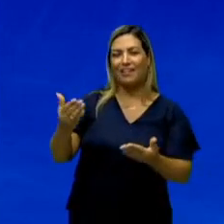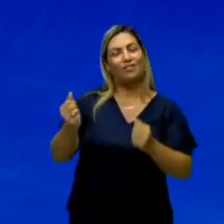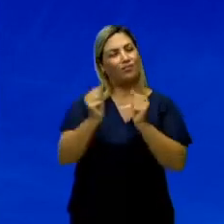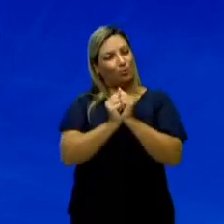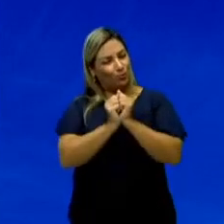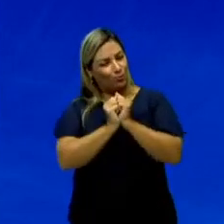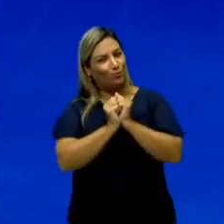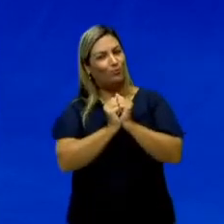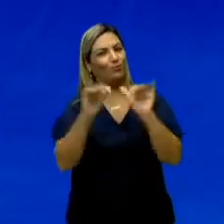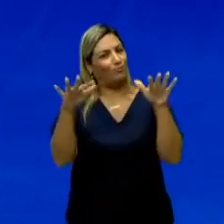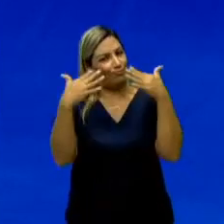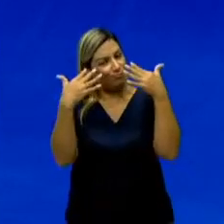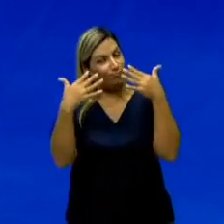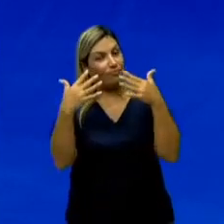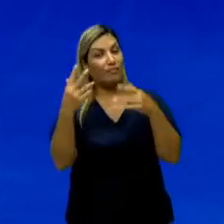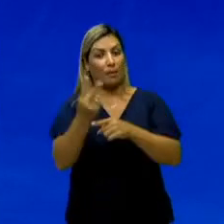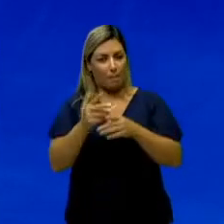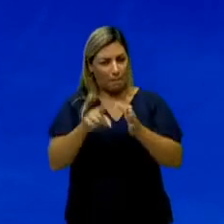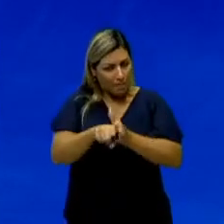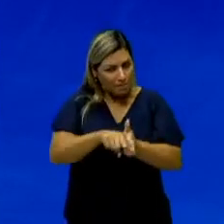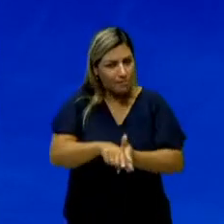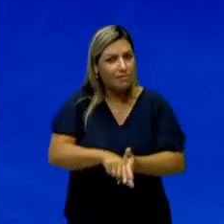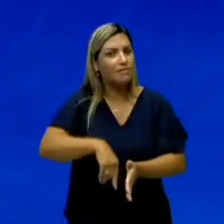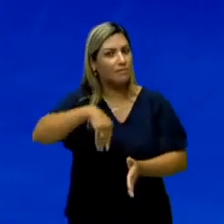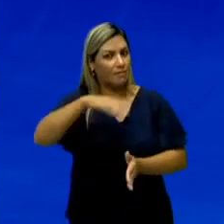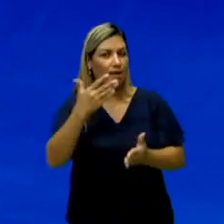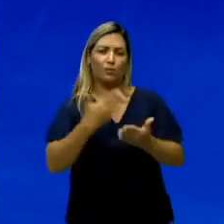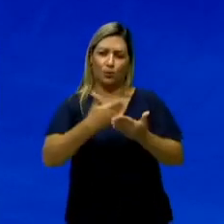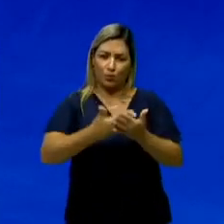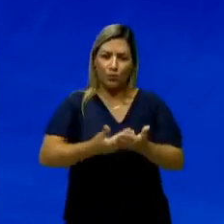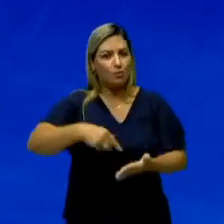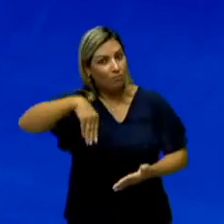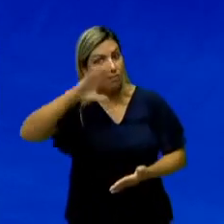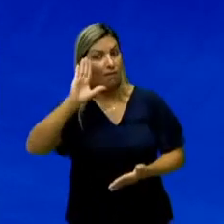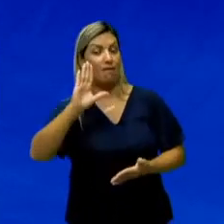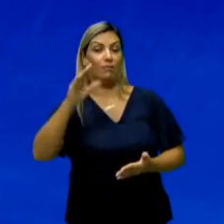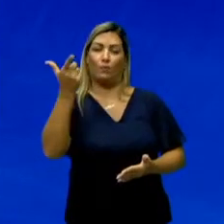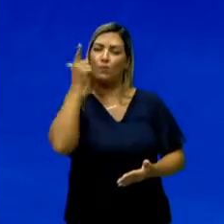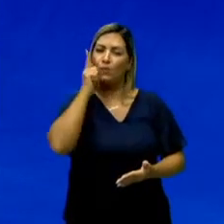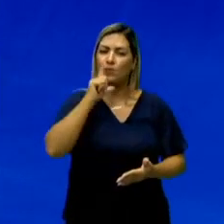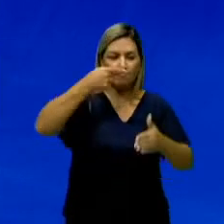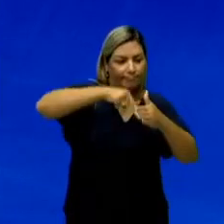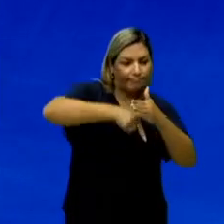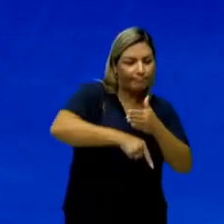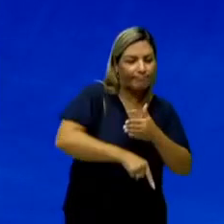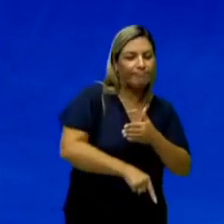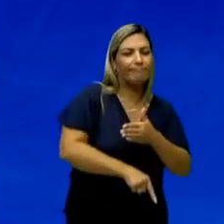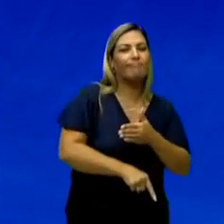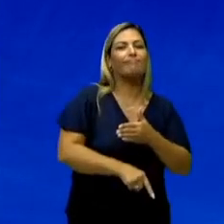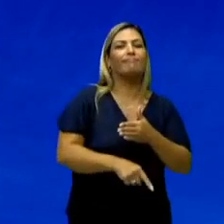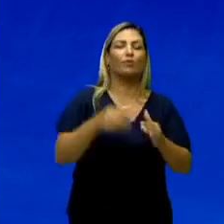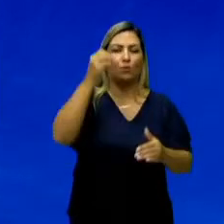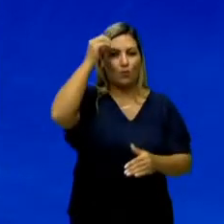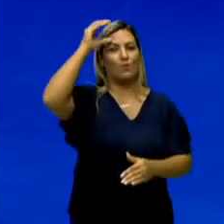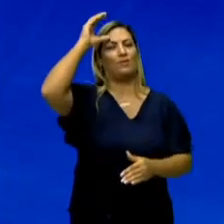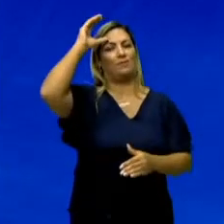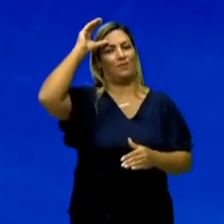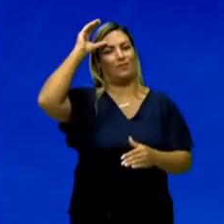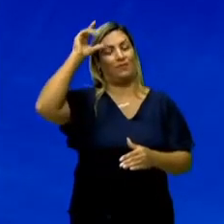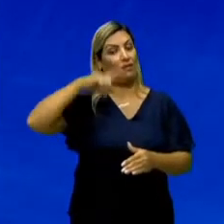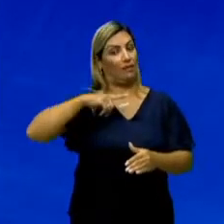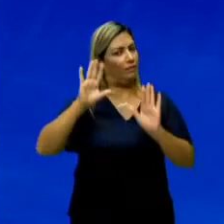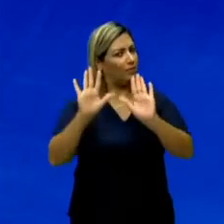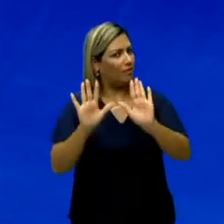companhia, procure mais, estude um pouco mais, para que você consiga aprofundar os seus conhecimentos.